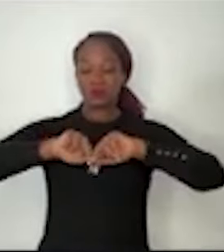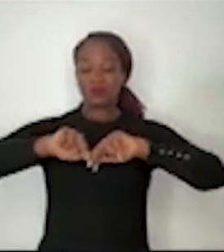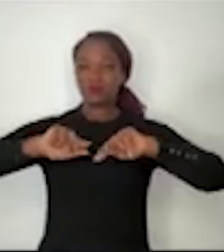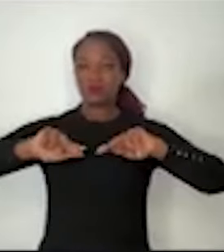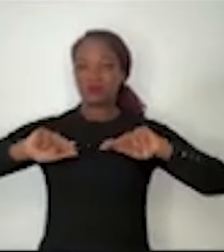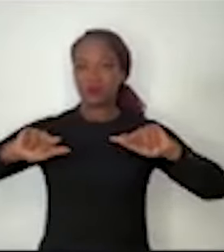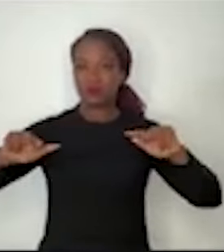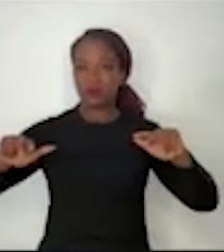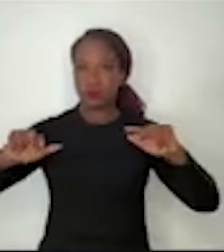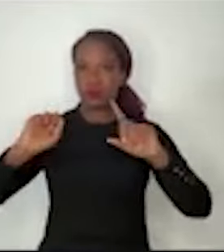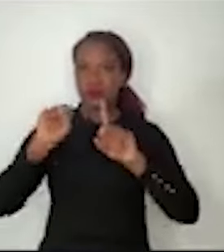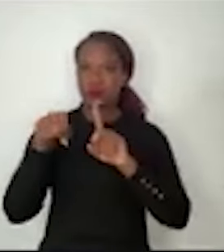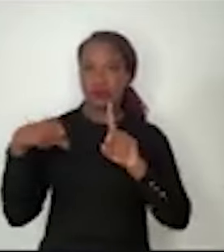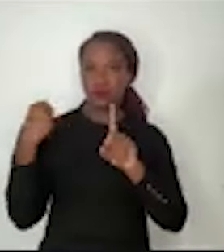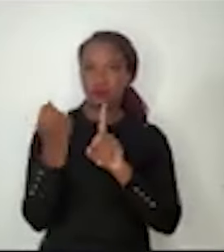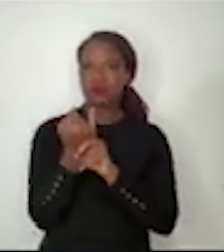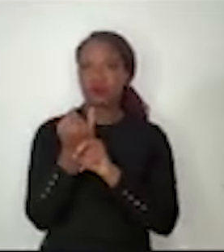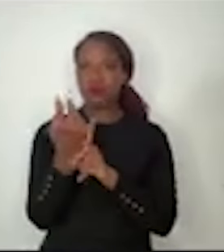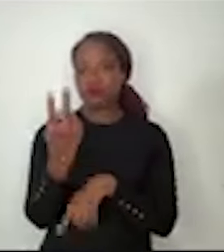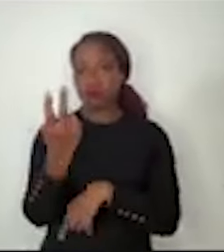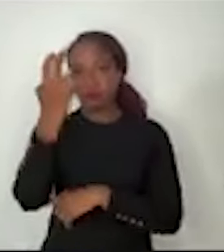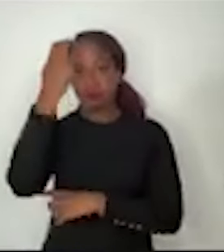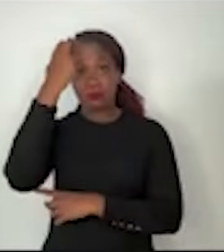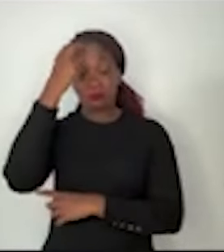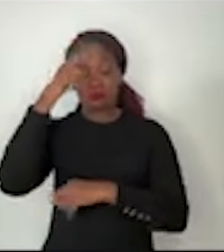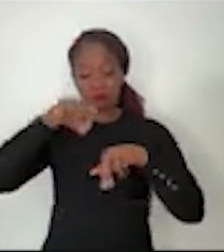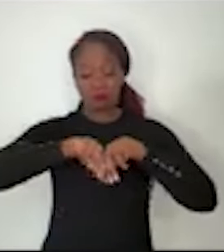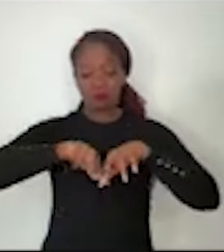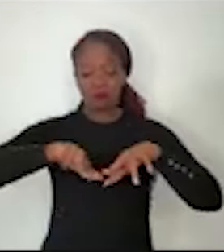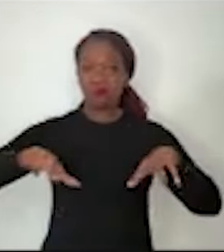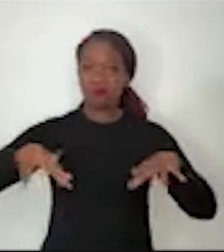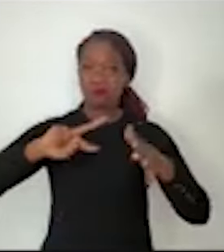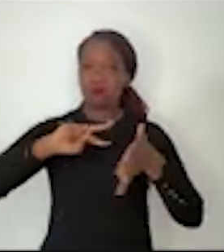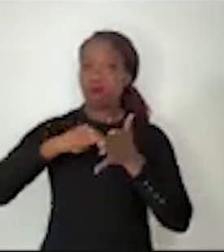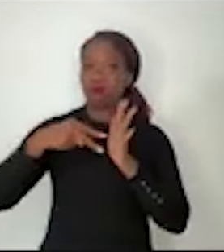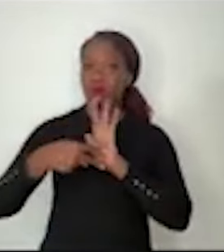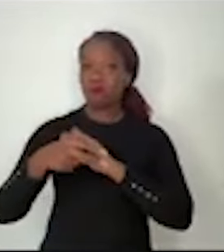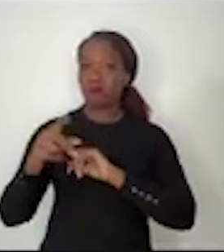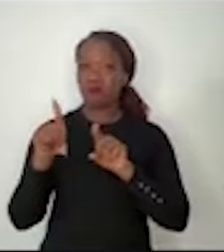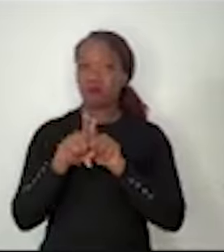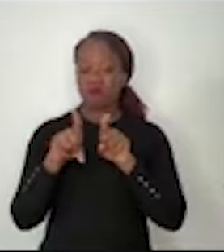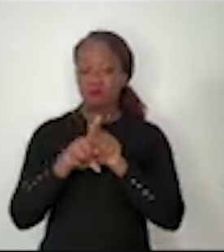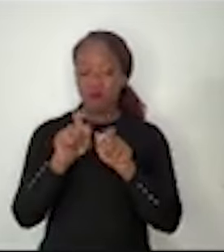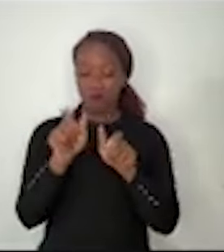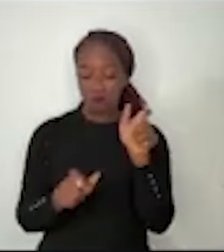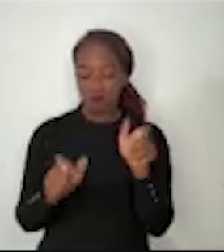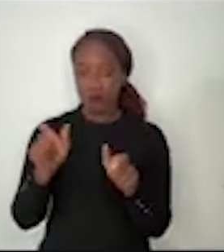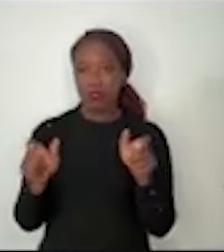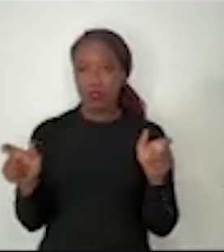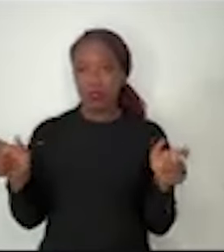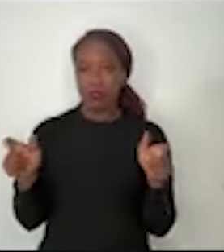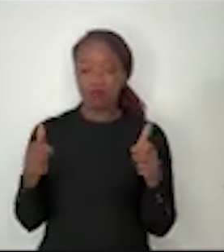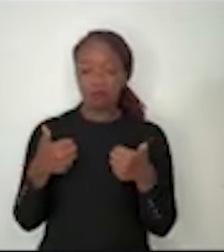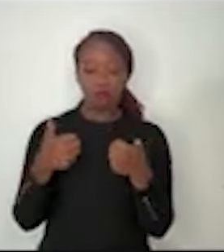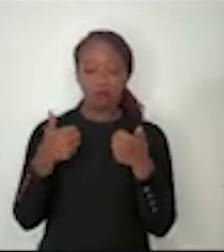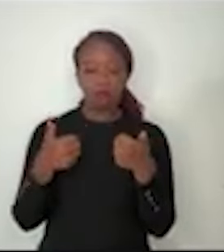sociedade multicultural, significa uma sociedade de pessoas que, no geral, estão de bem com a vida